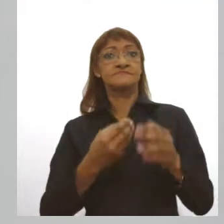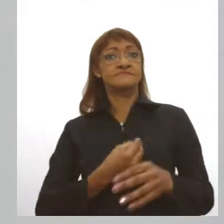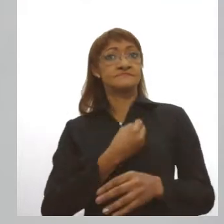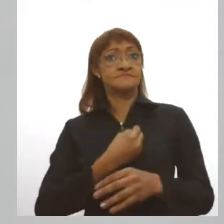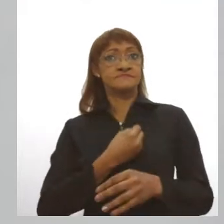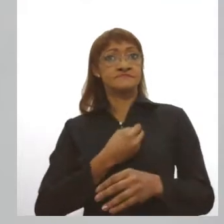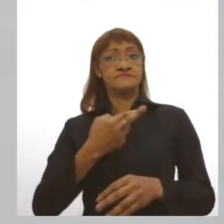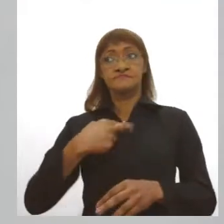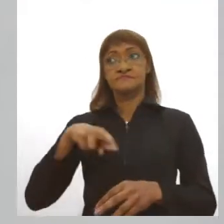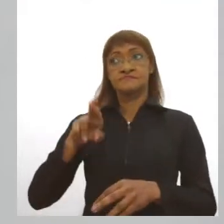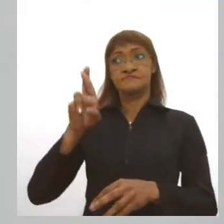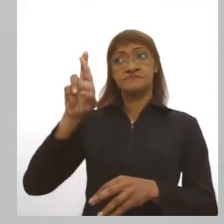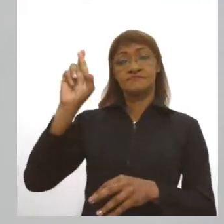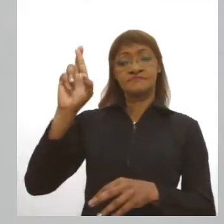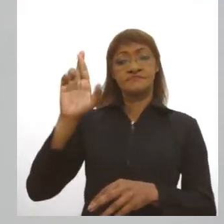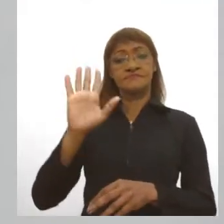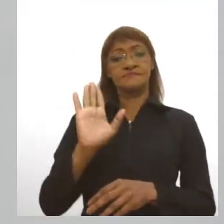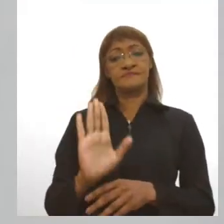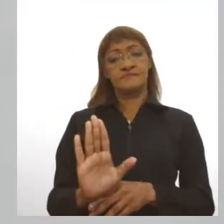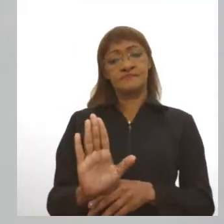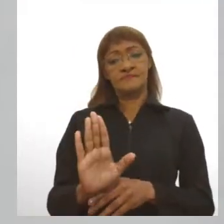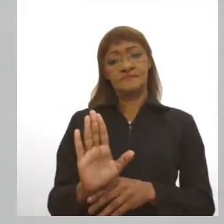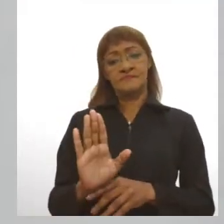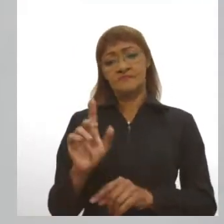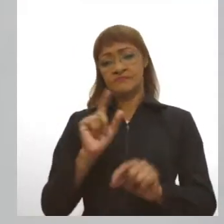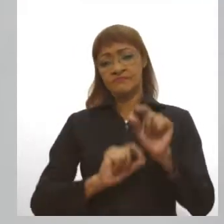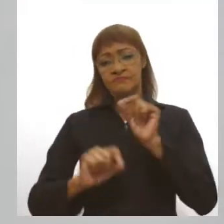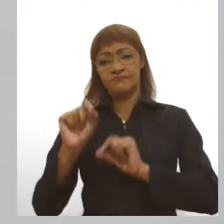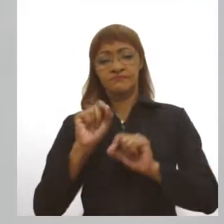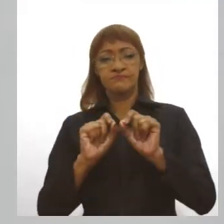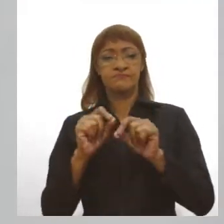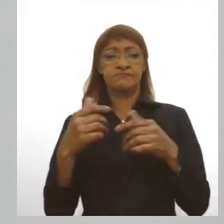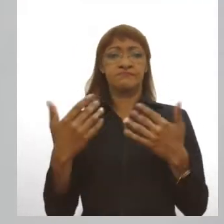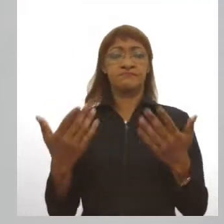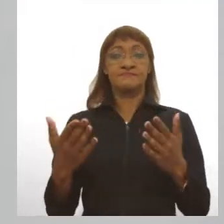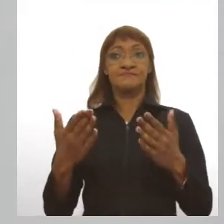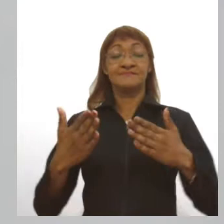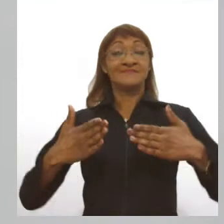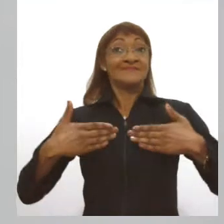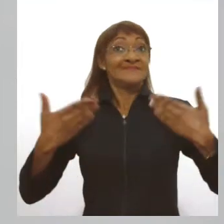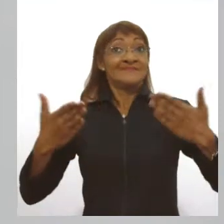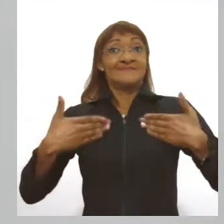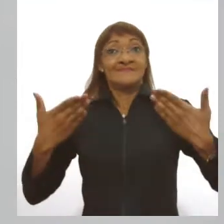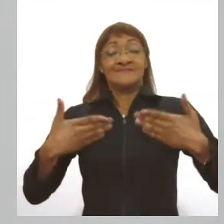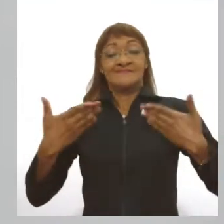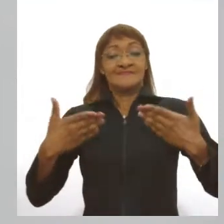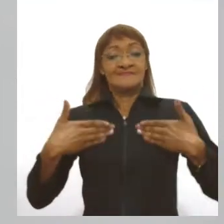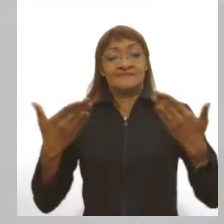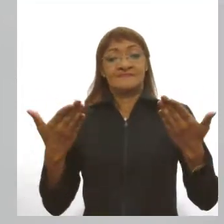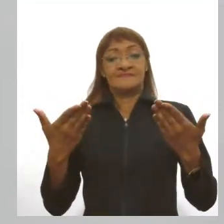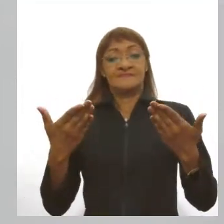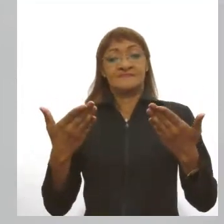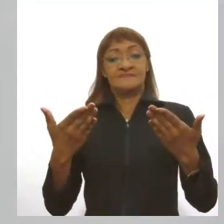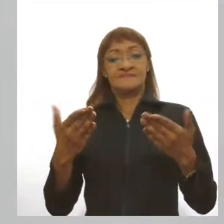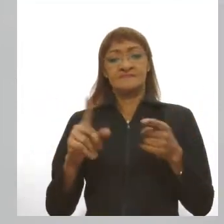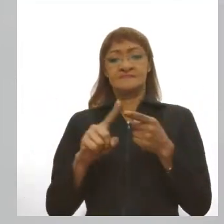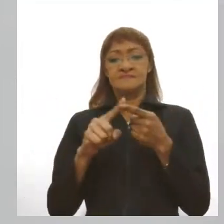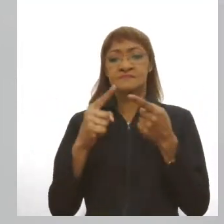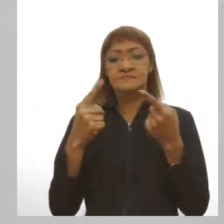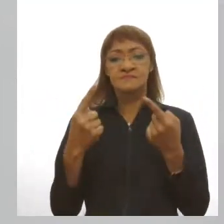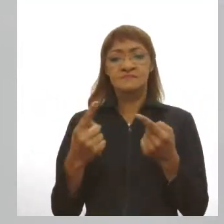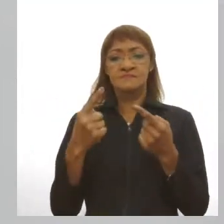dessas características pessoais que... A extroversão, a alegria. E vai ter aí uma